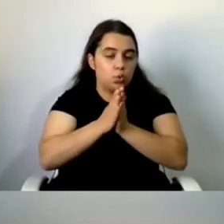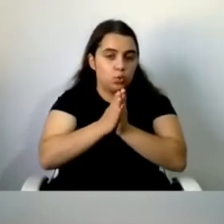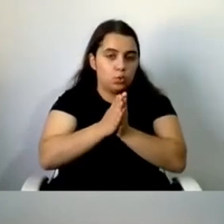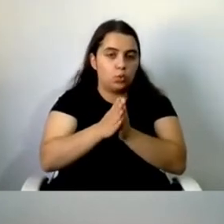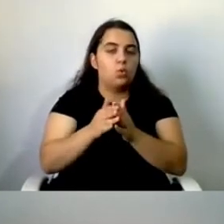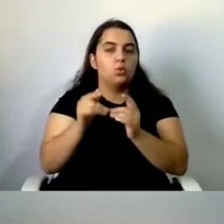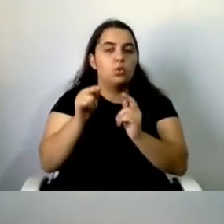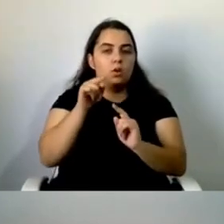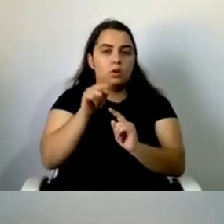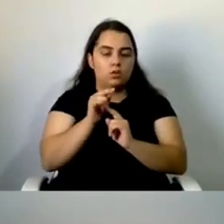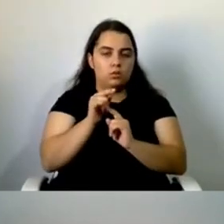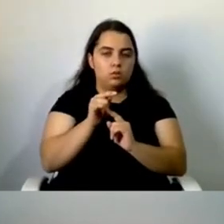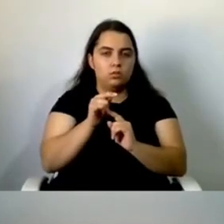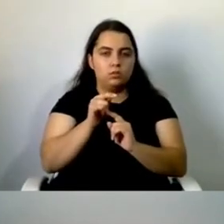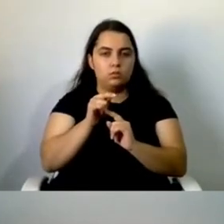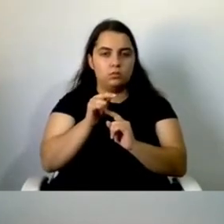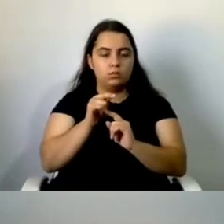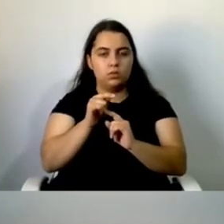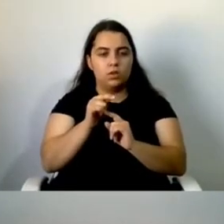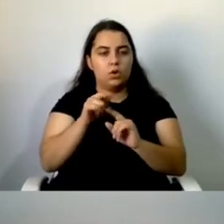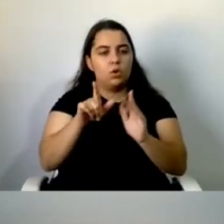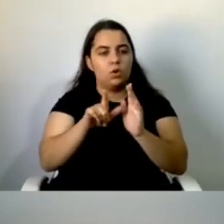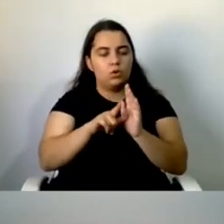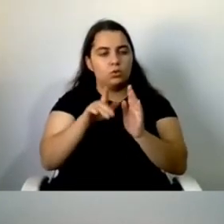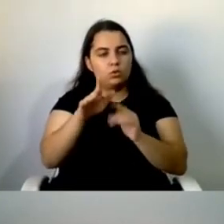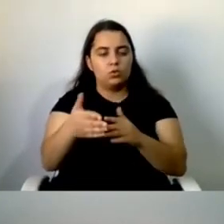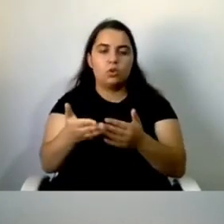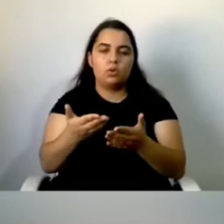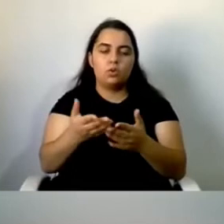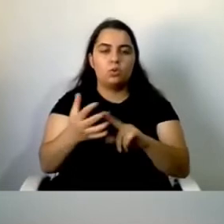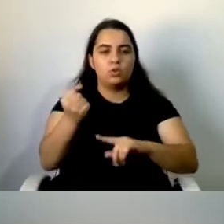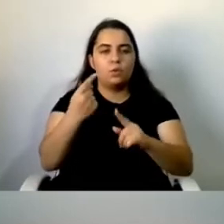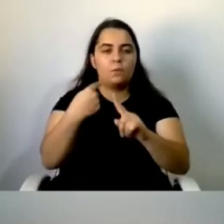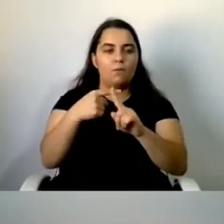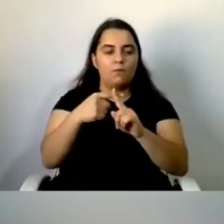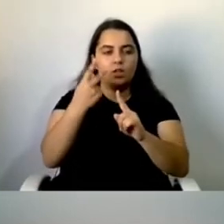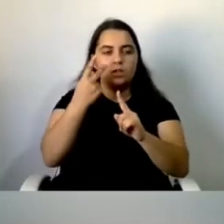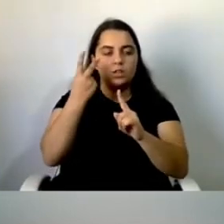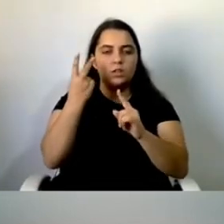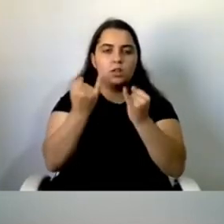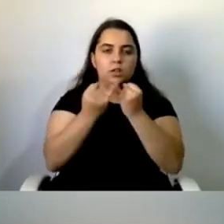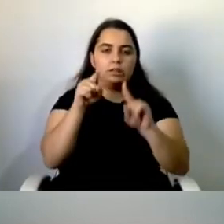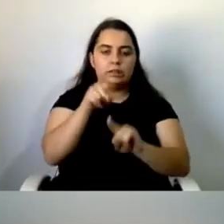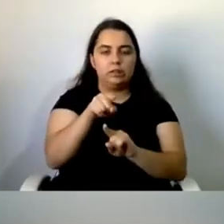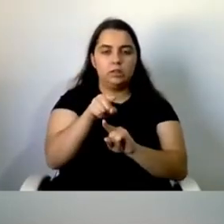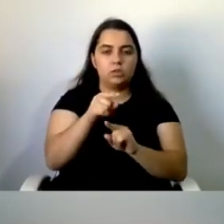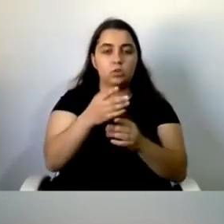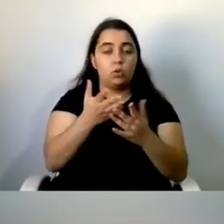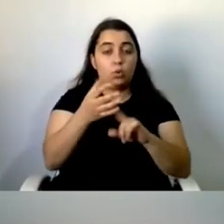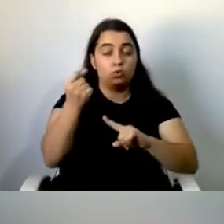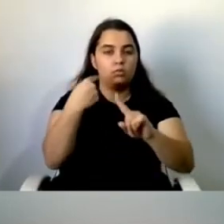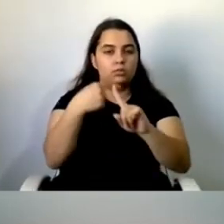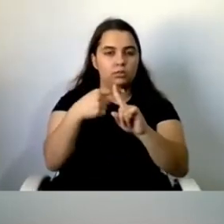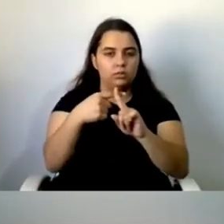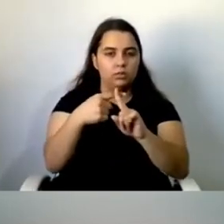deste projeto da vida independente, porque conseguiram